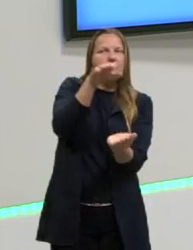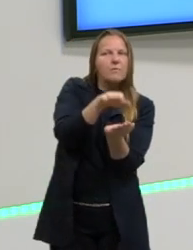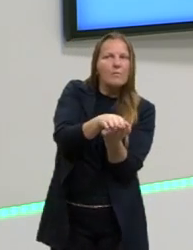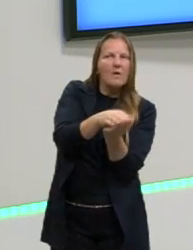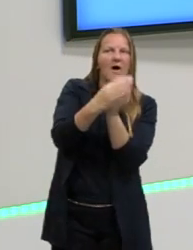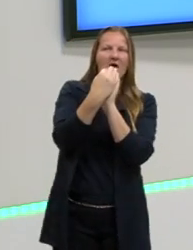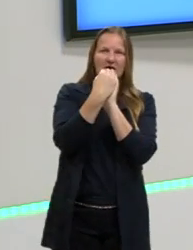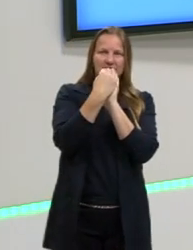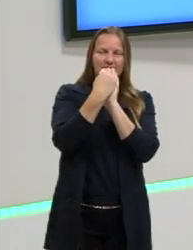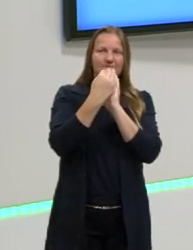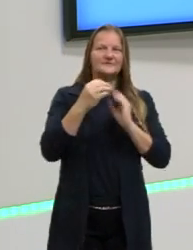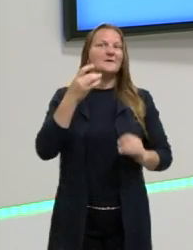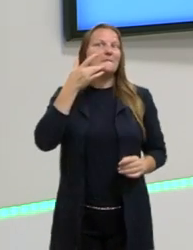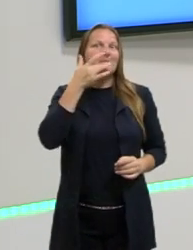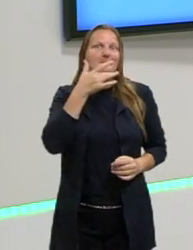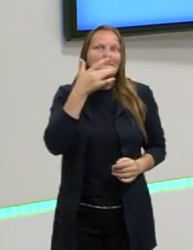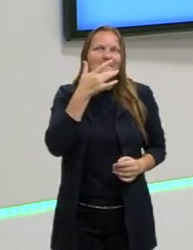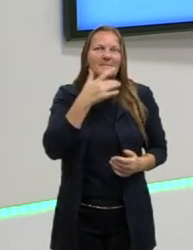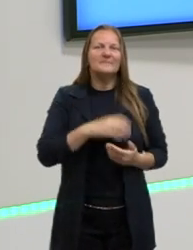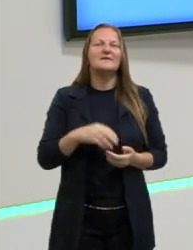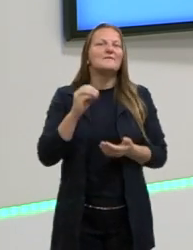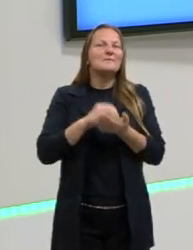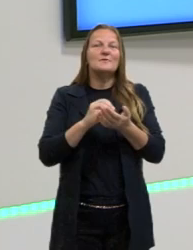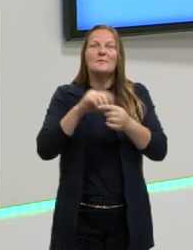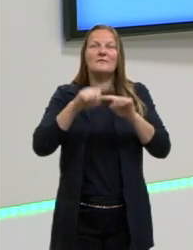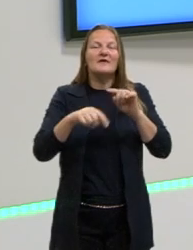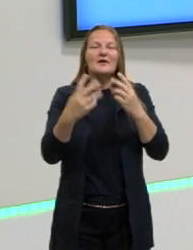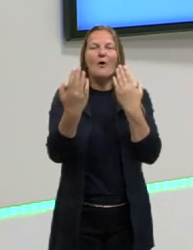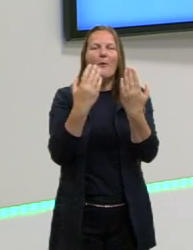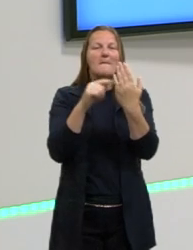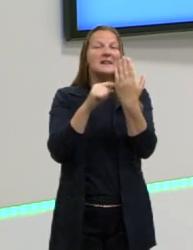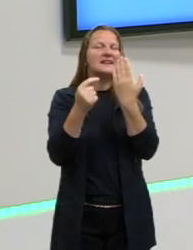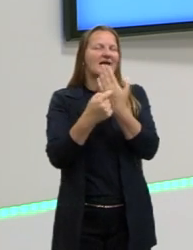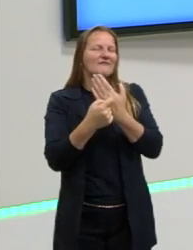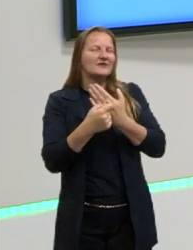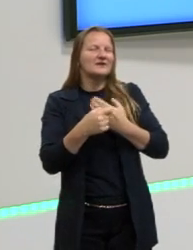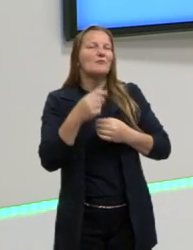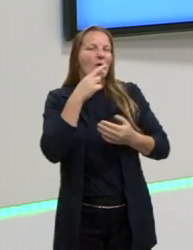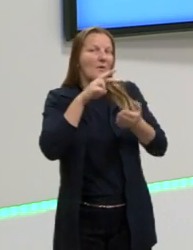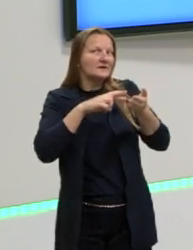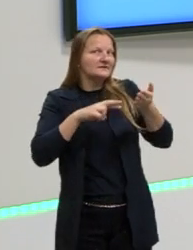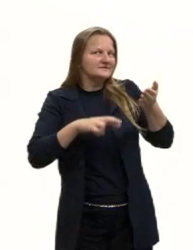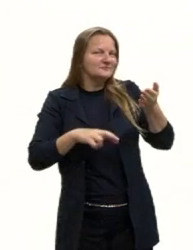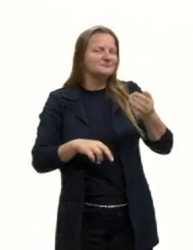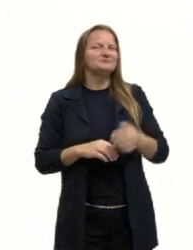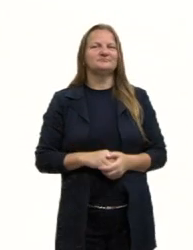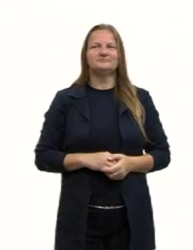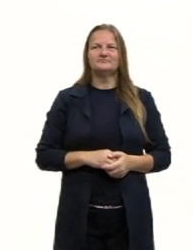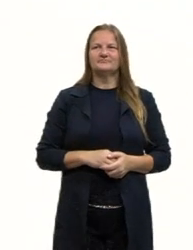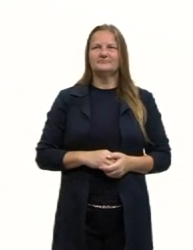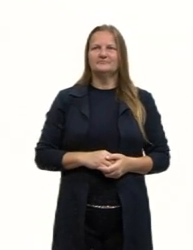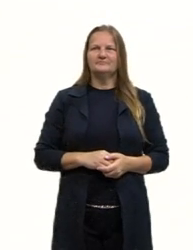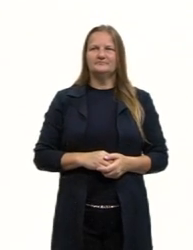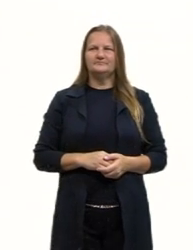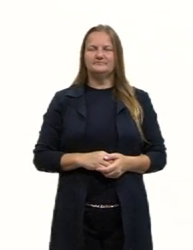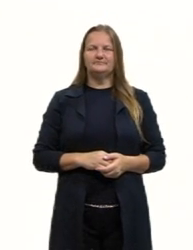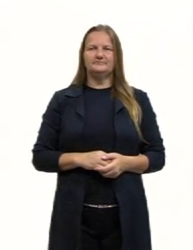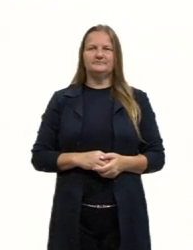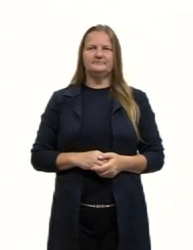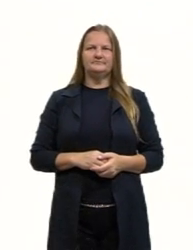desse tempero que não pode faltar. Bom, então, depois dessa imagem, dessa alface feliz,